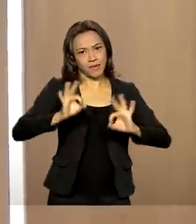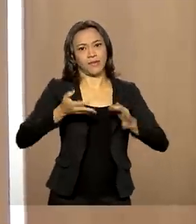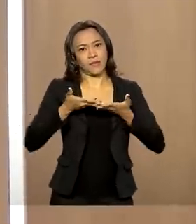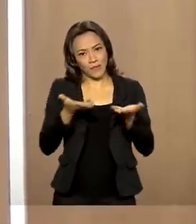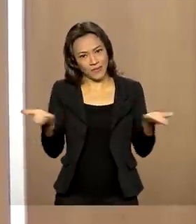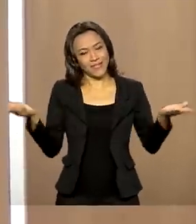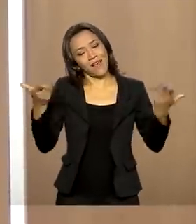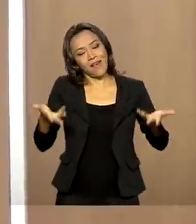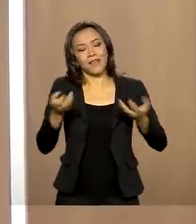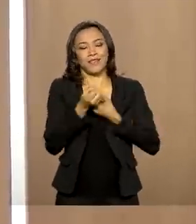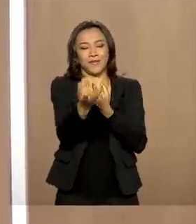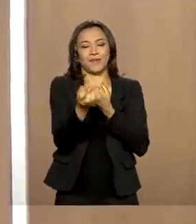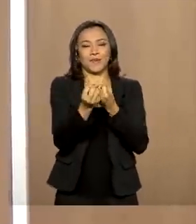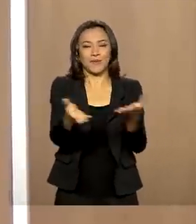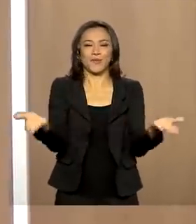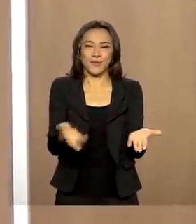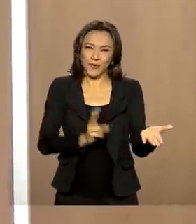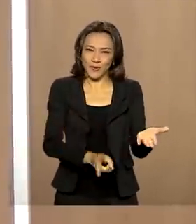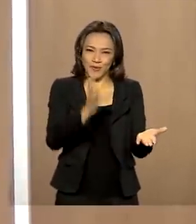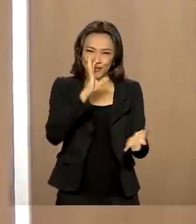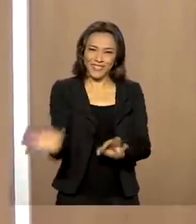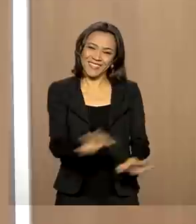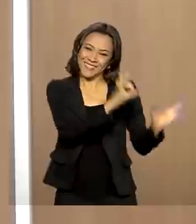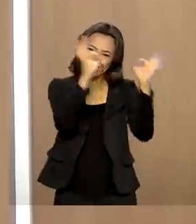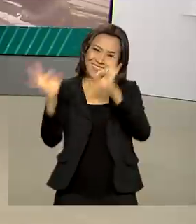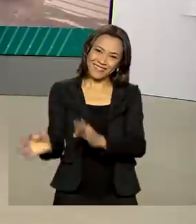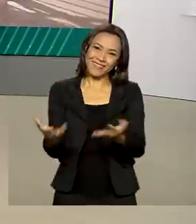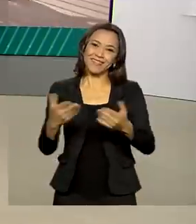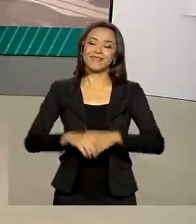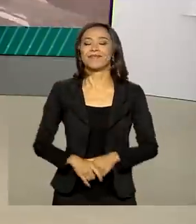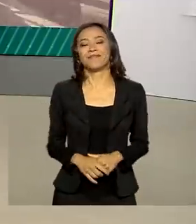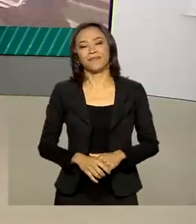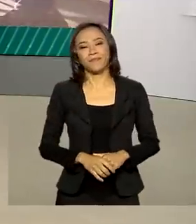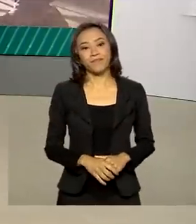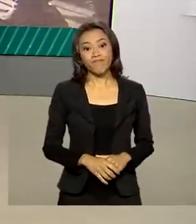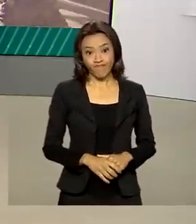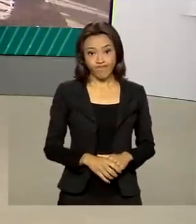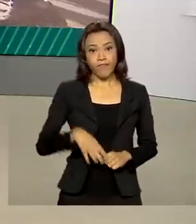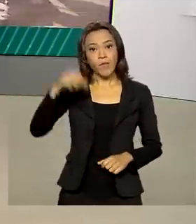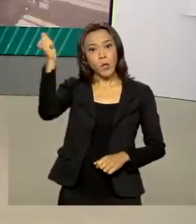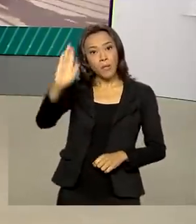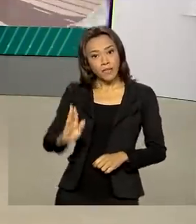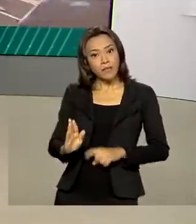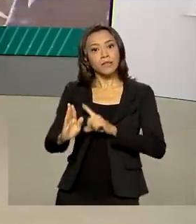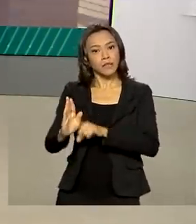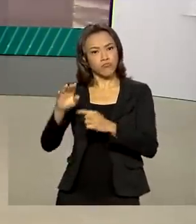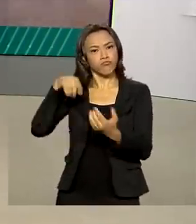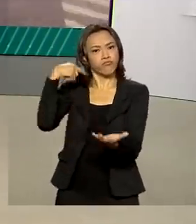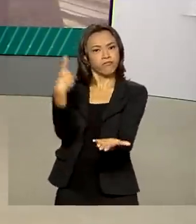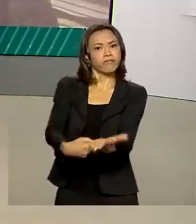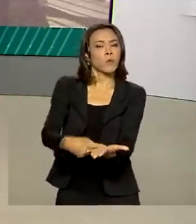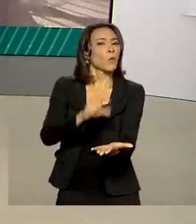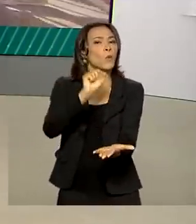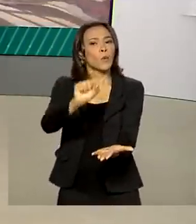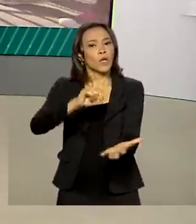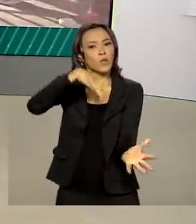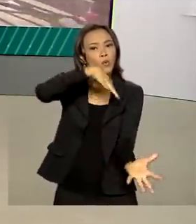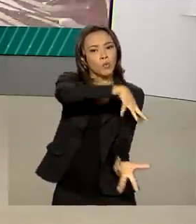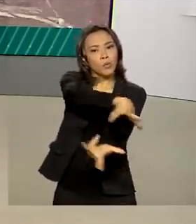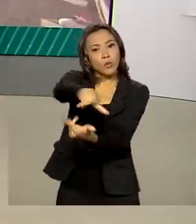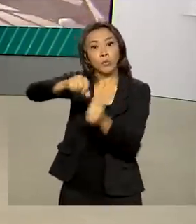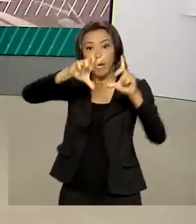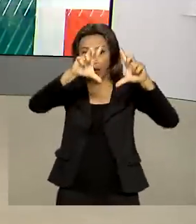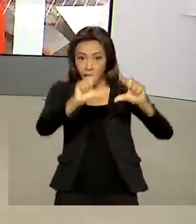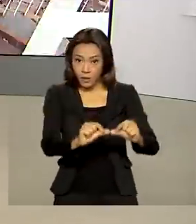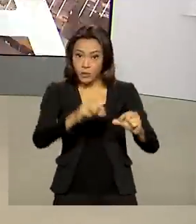Essa é informação que nós tínhamos para hoje. Continue conosco e tenha um ótimo dia. O Brasil aderiu ao compromisso global para a redução das emissões